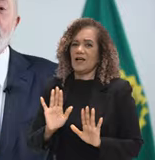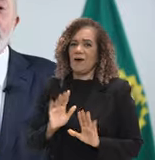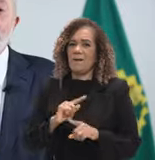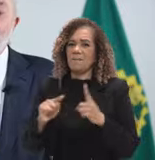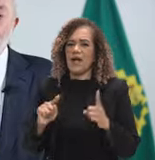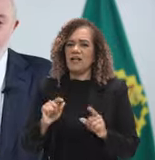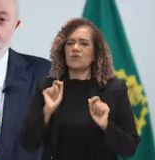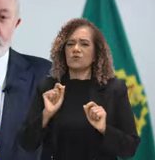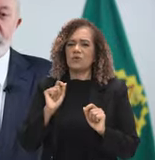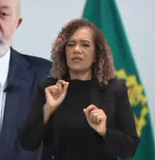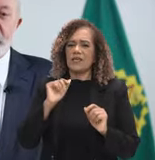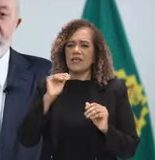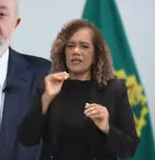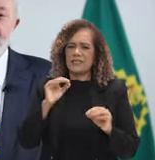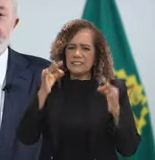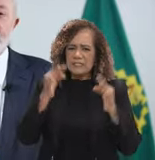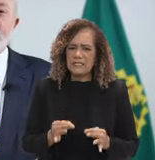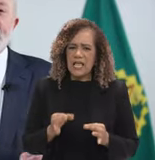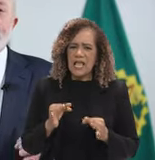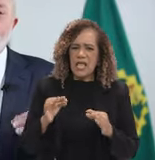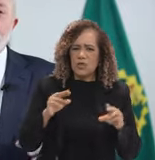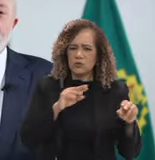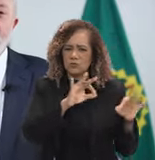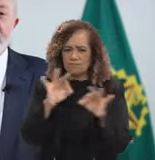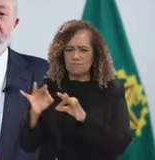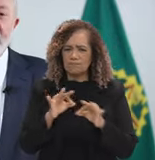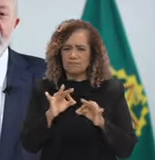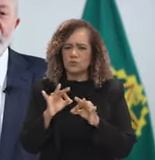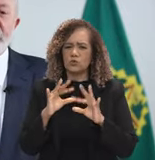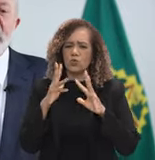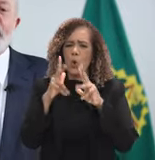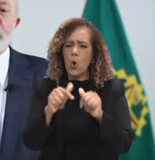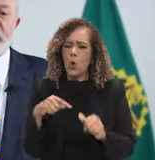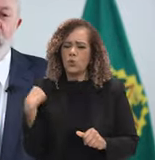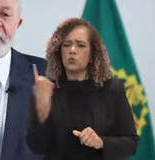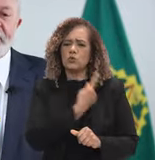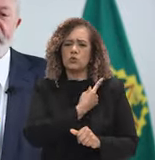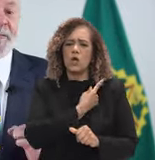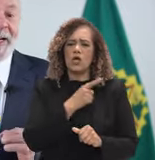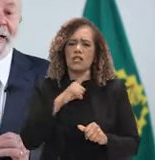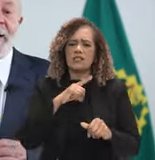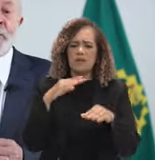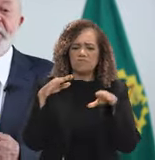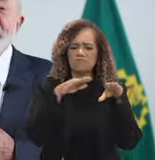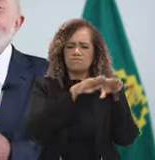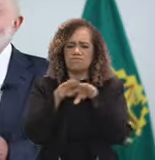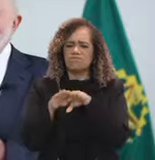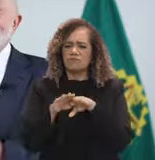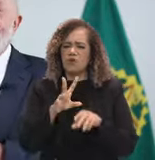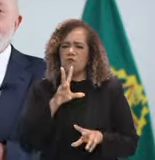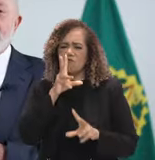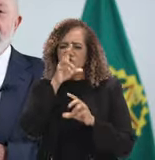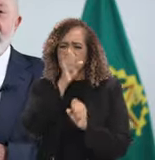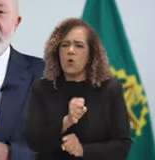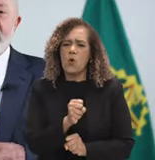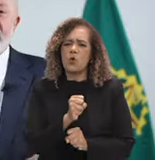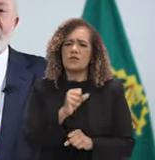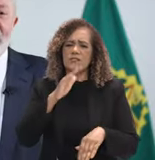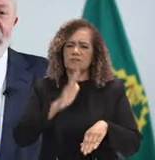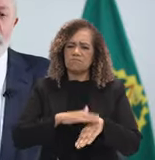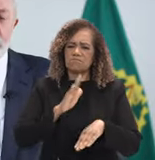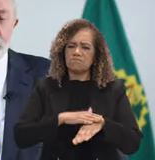internacional justa. Exige que todos nós tenhamos voz. Falaremos mais alto